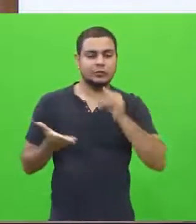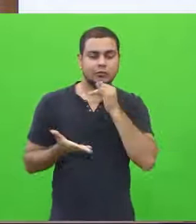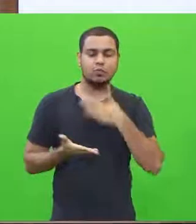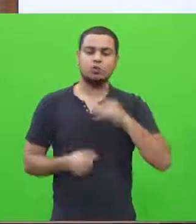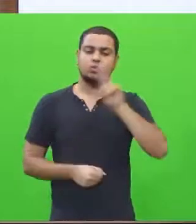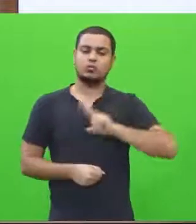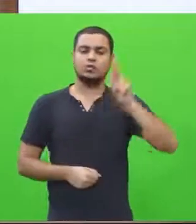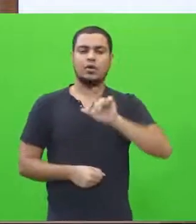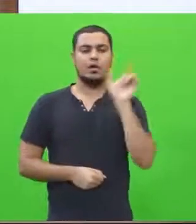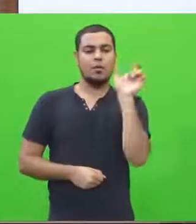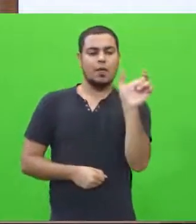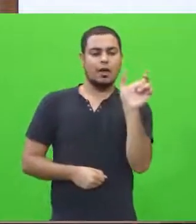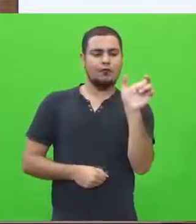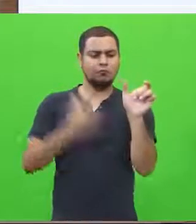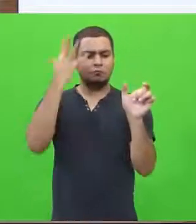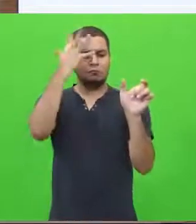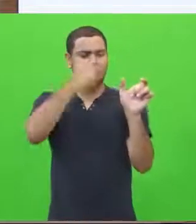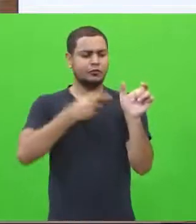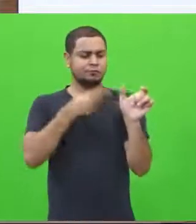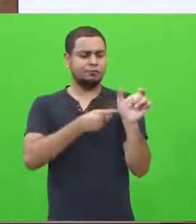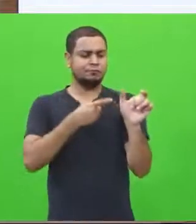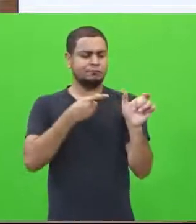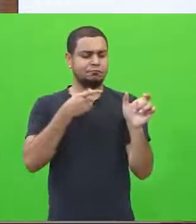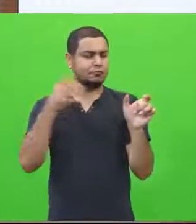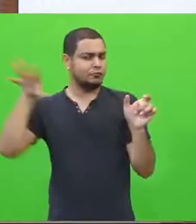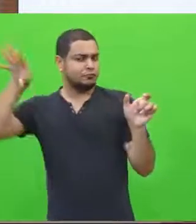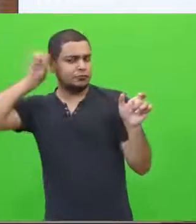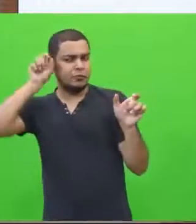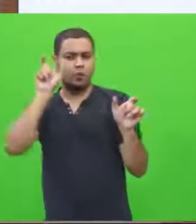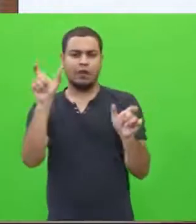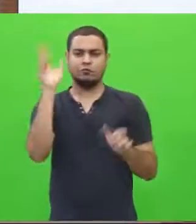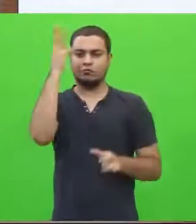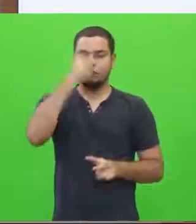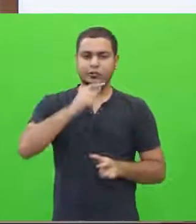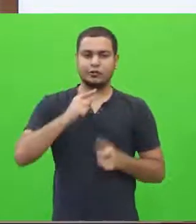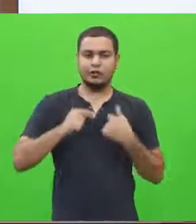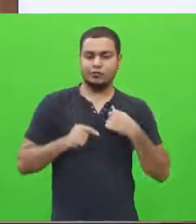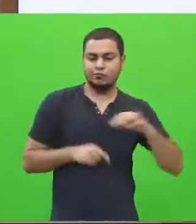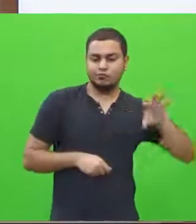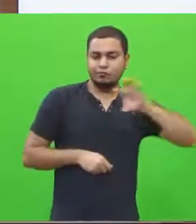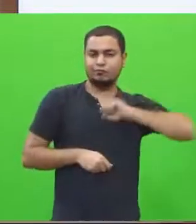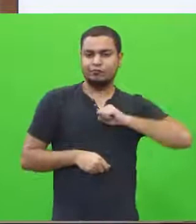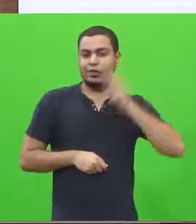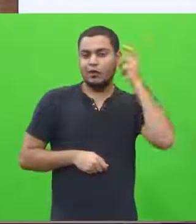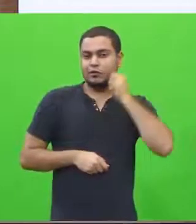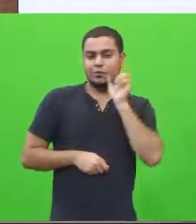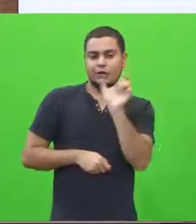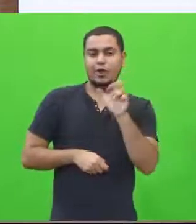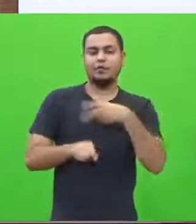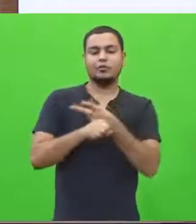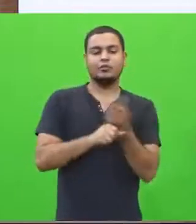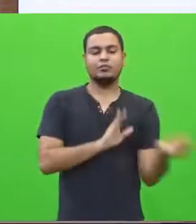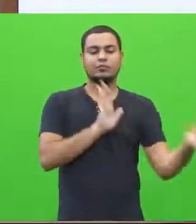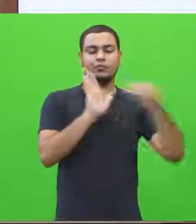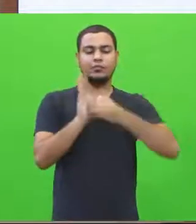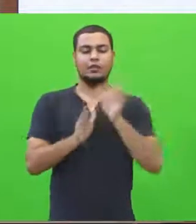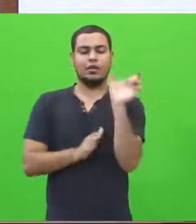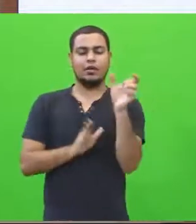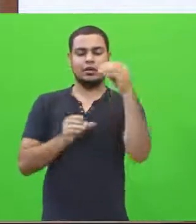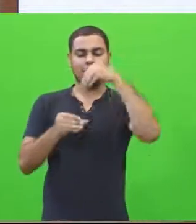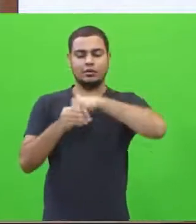uso de uma palavra belíssima. Escutei a palavra, adotei na minha vida, quero apresentá-la na minha redação.